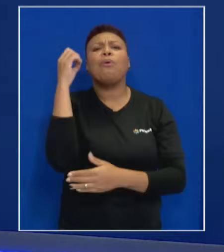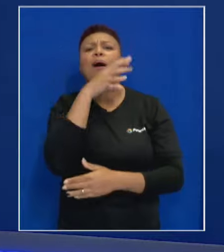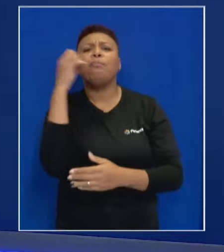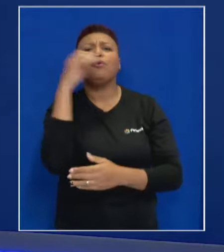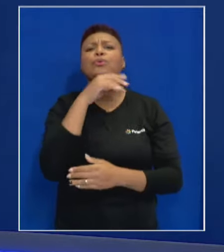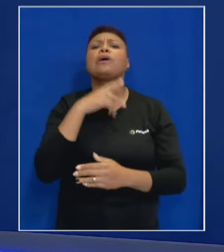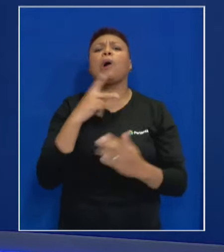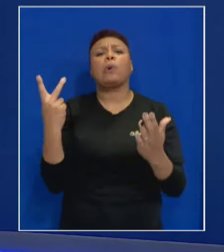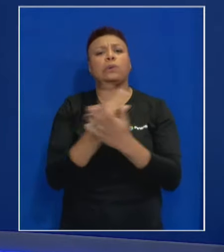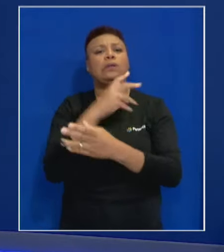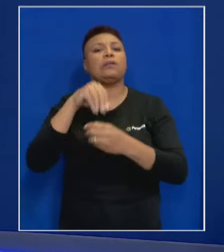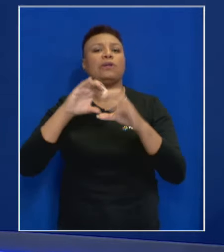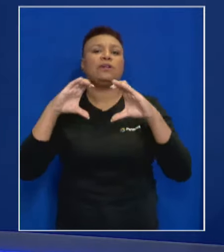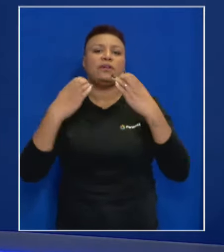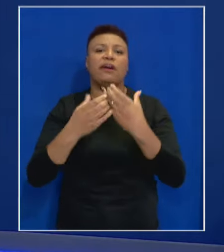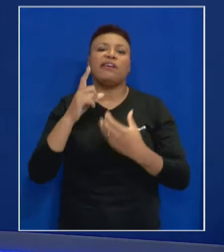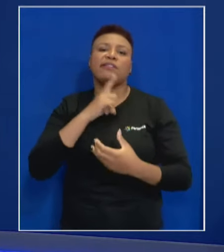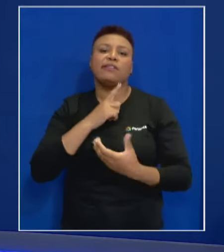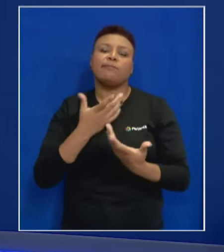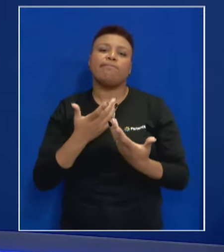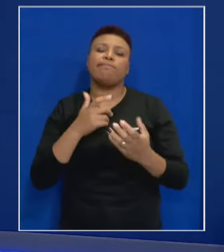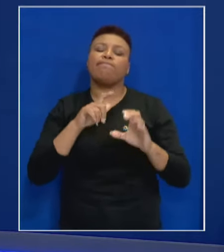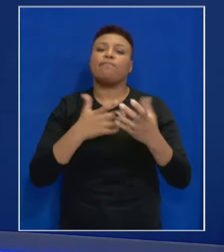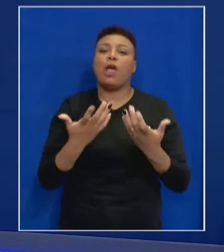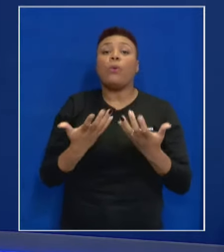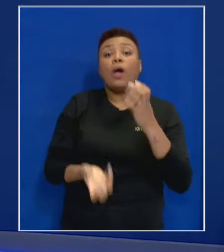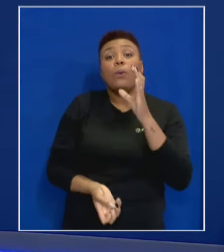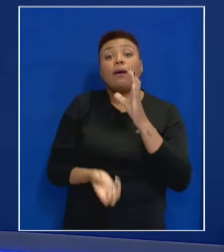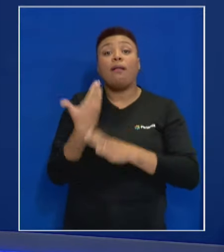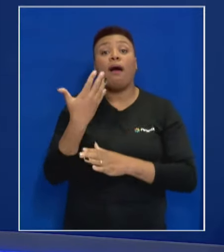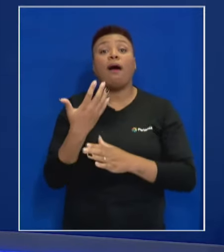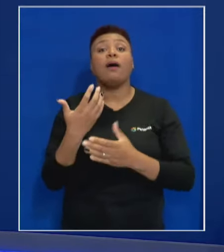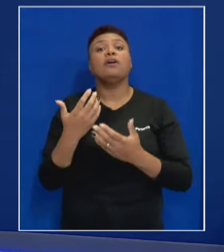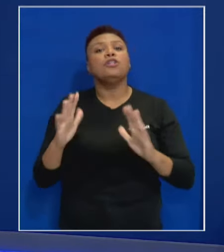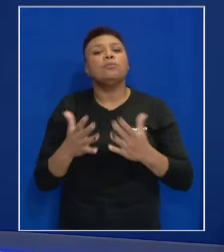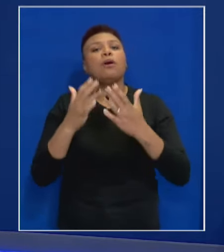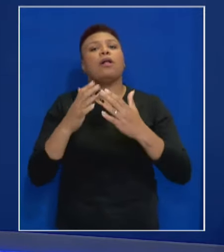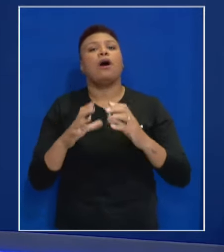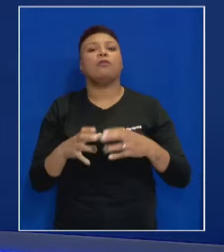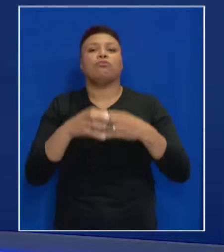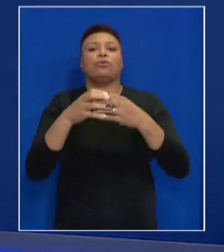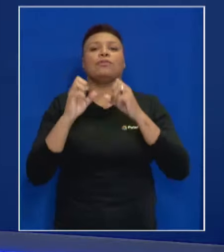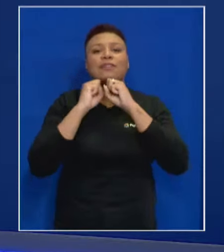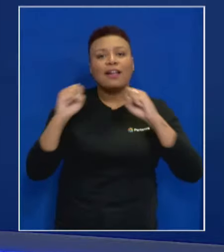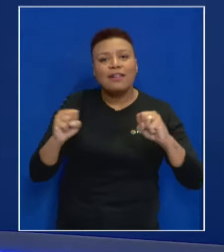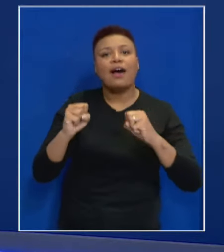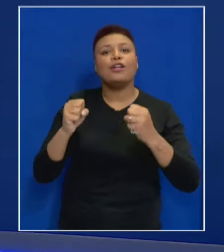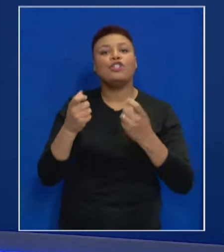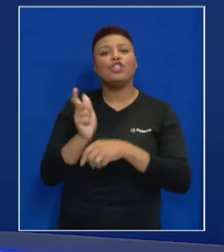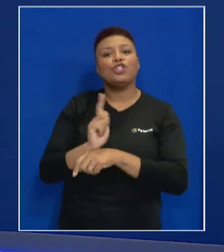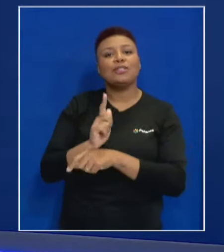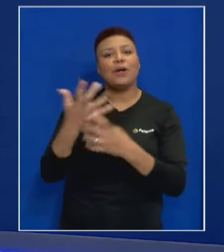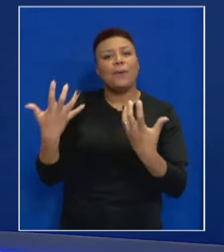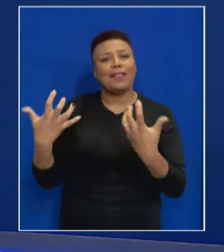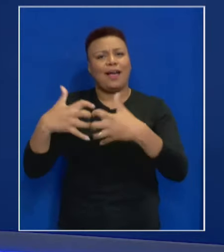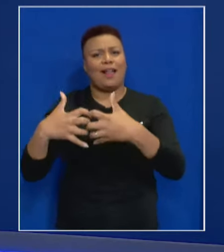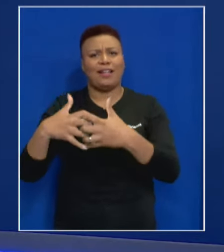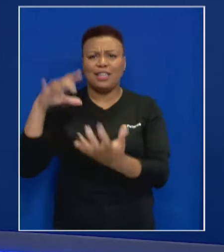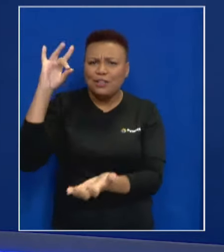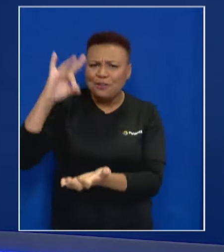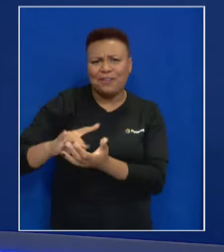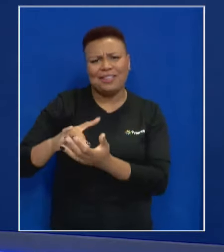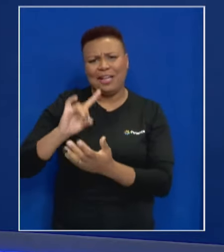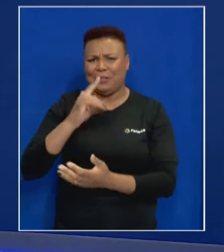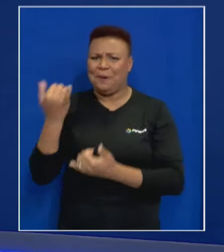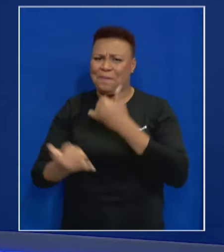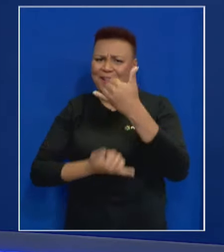nas nossas comunidades, que são reféns. Eu quero criar e fortalecer o gabinete de gestão integrada. Agora, de verdade, sem